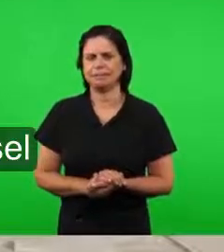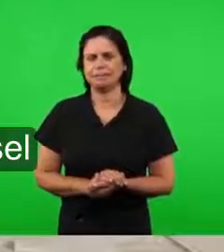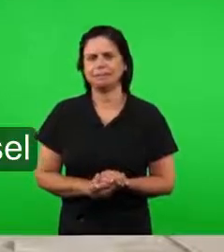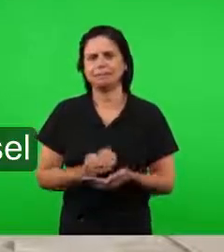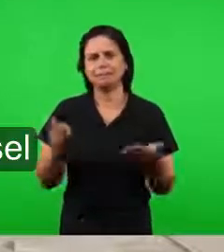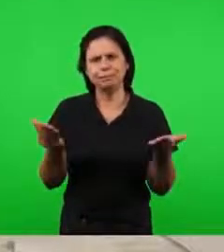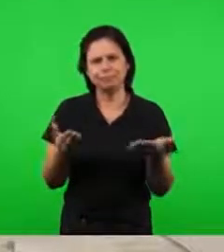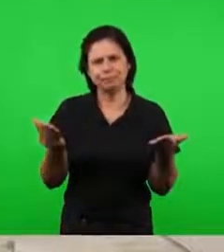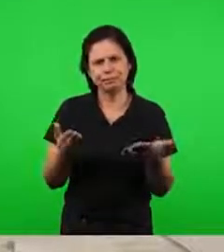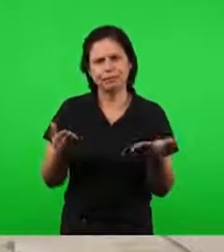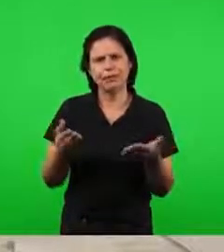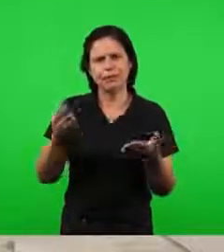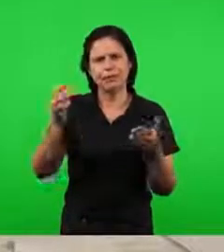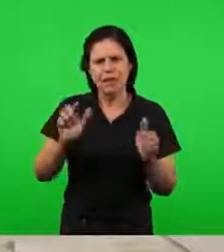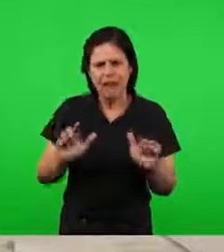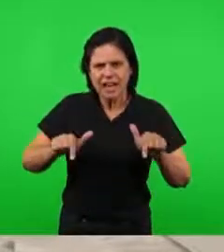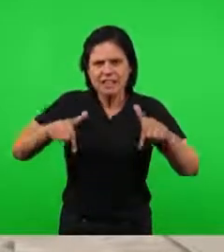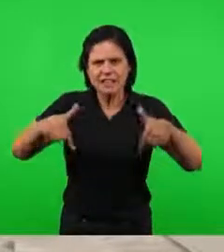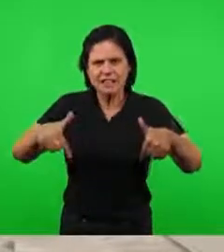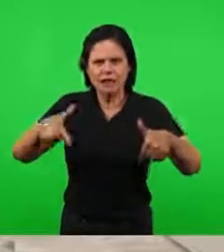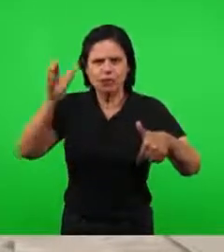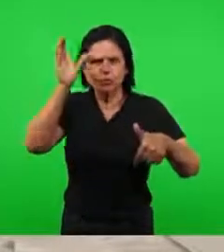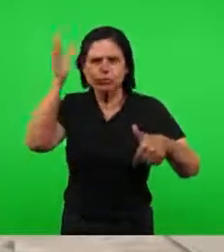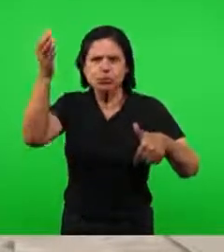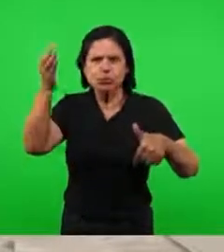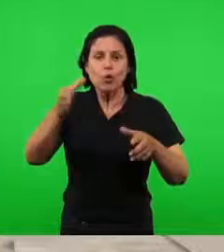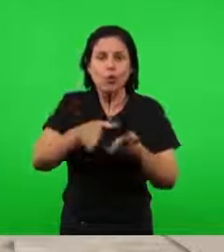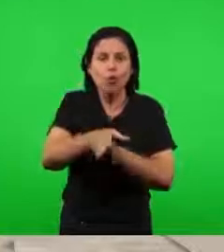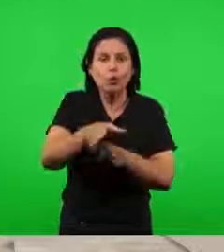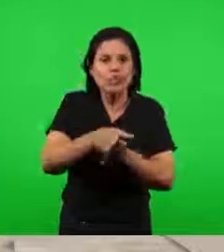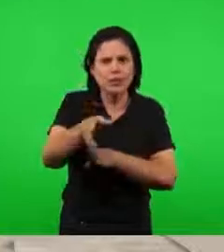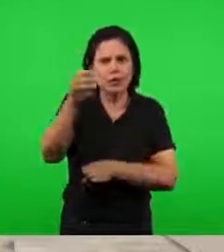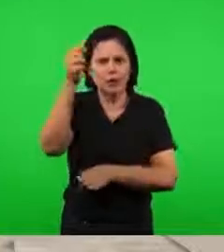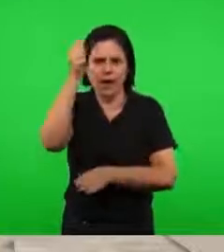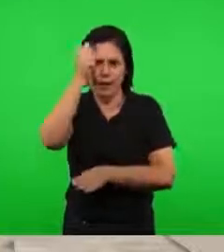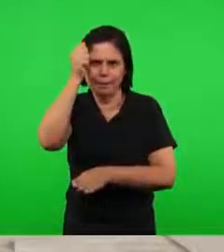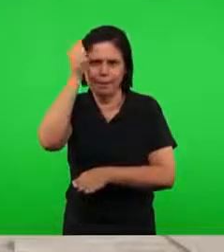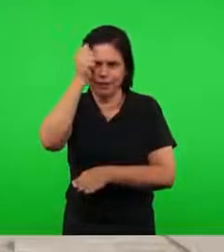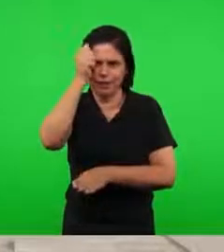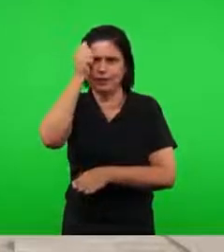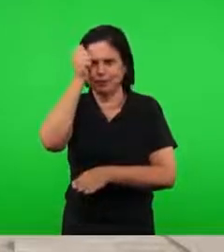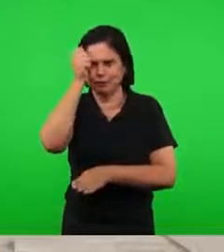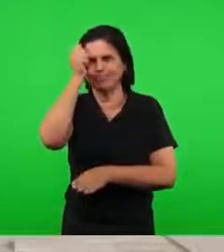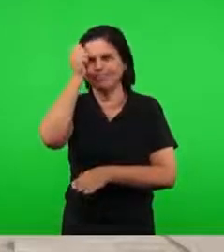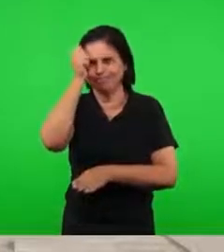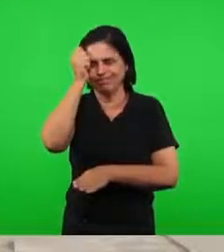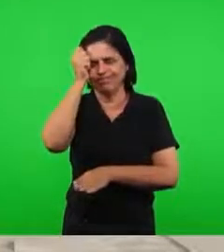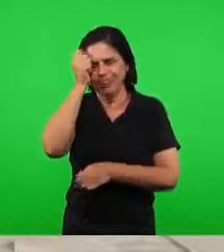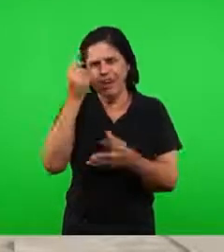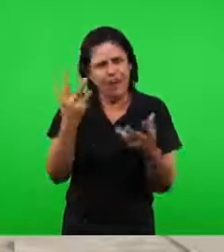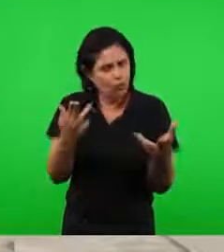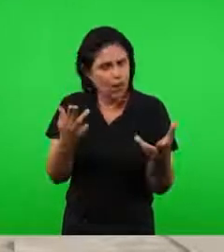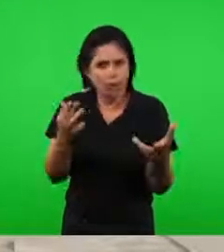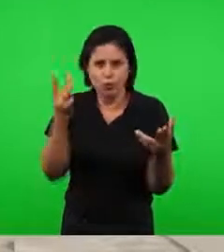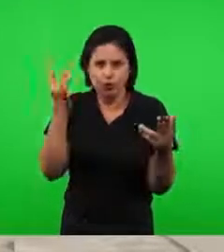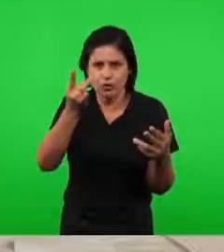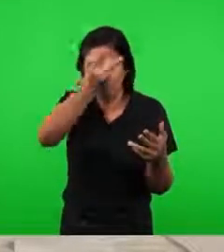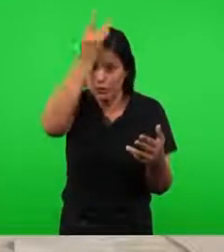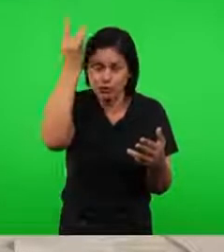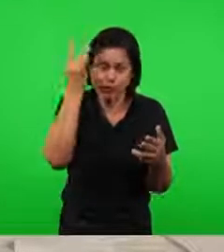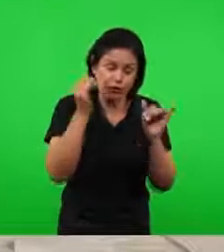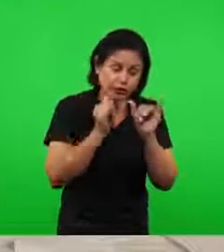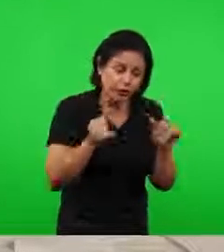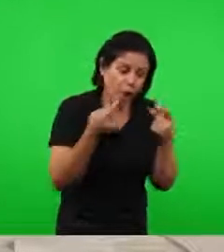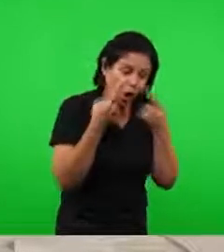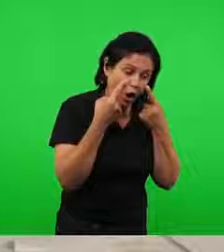nós vamos dizer o Espírito de Conselho, arrepende-te. Então, isso aí, é aquele outro Espírito, não é? Quem tem ouvidos para ouvir, está em